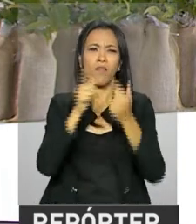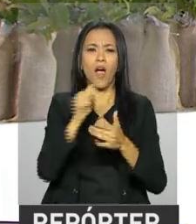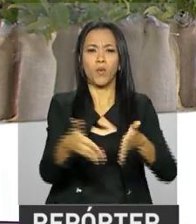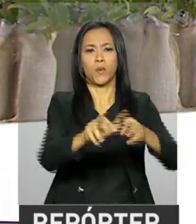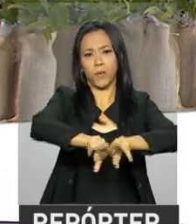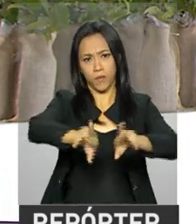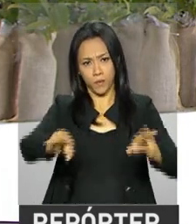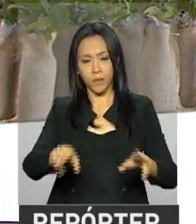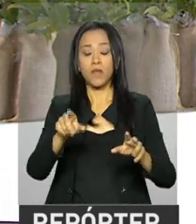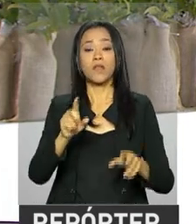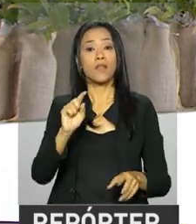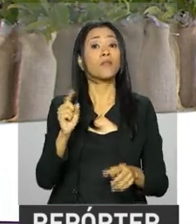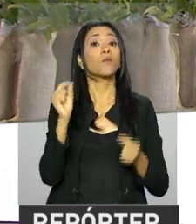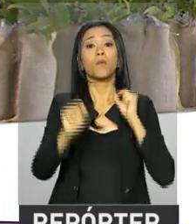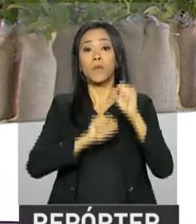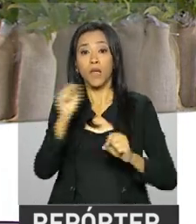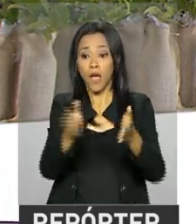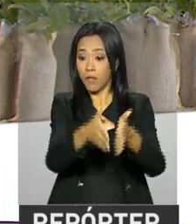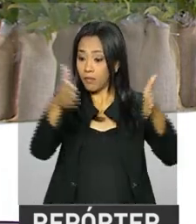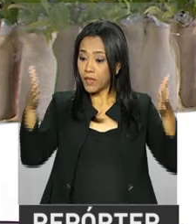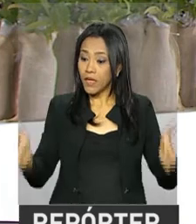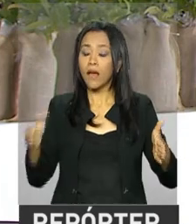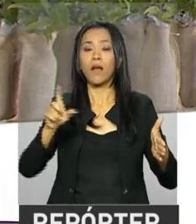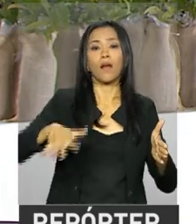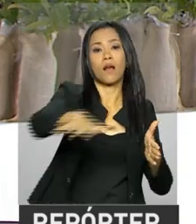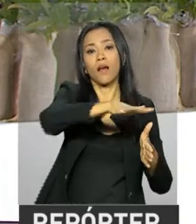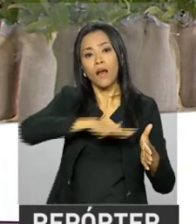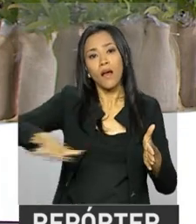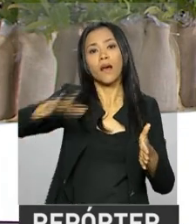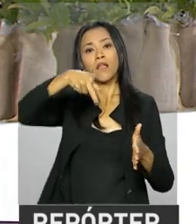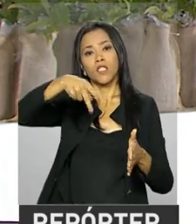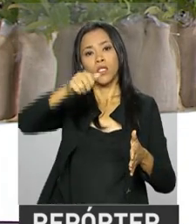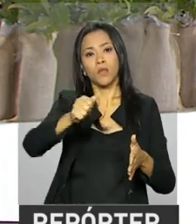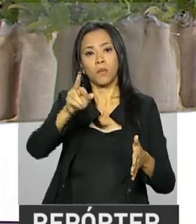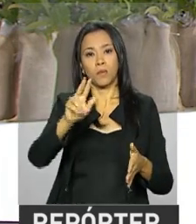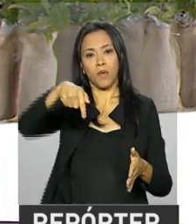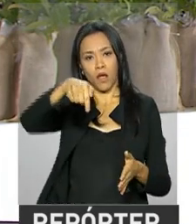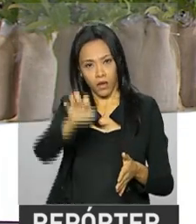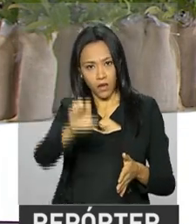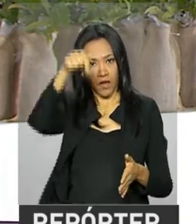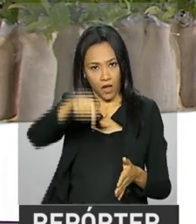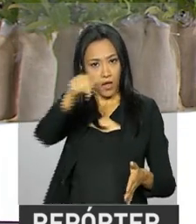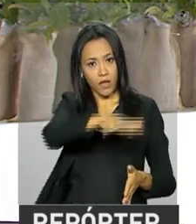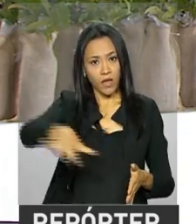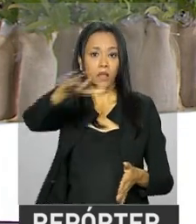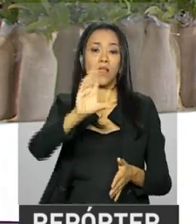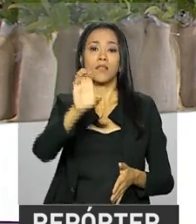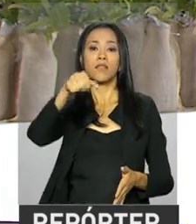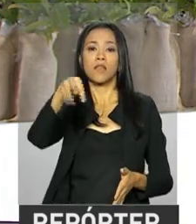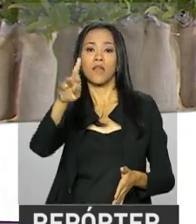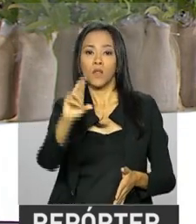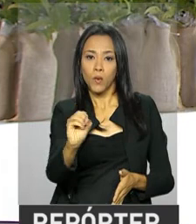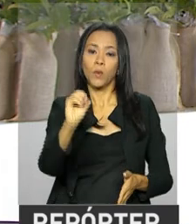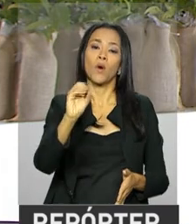ampliação da área de preservação de um parque nacional aqui na região centro-oeste. Também deve ser lançado